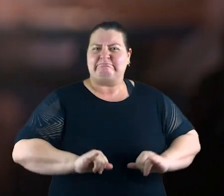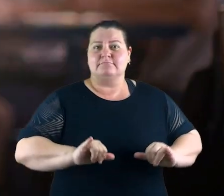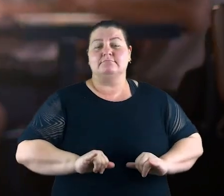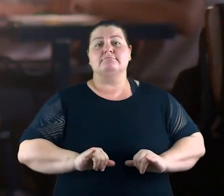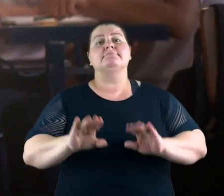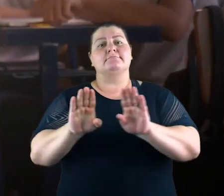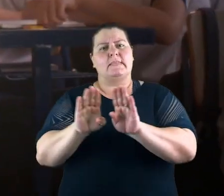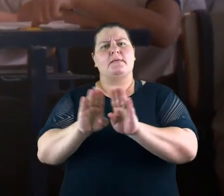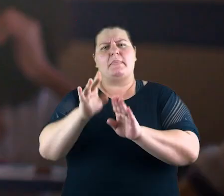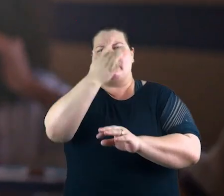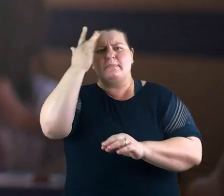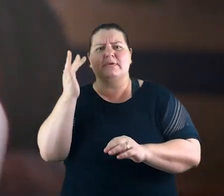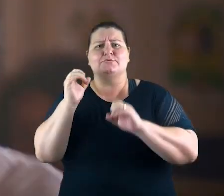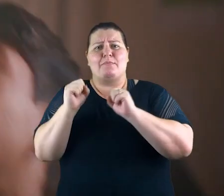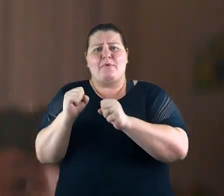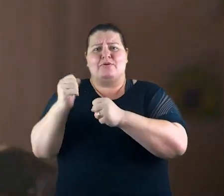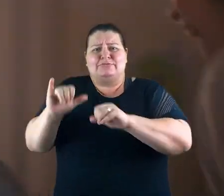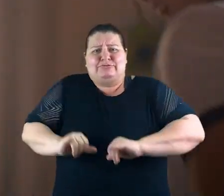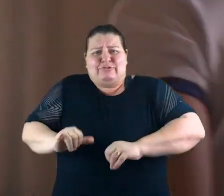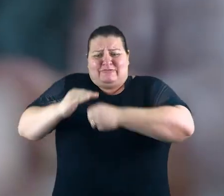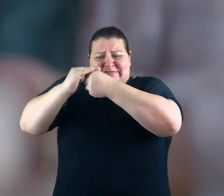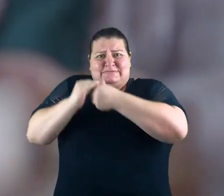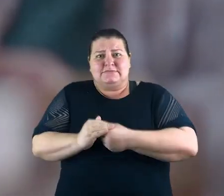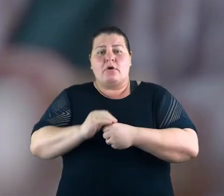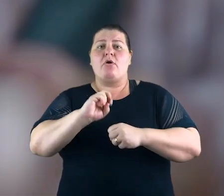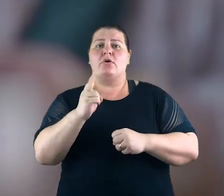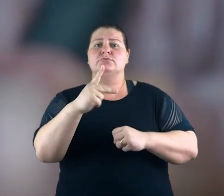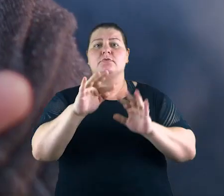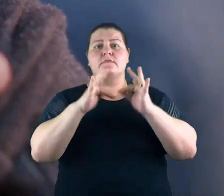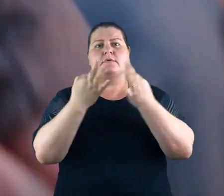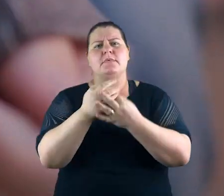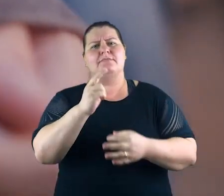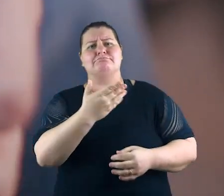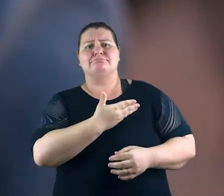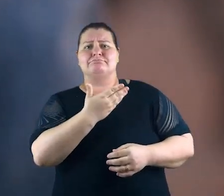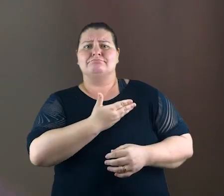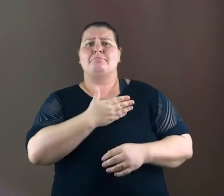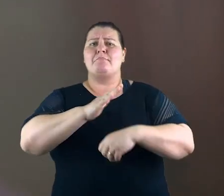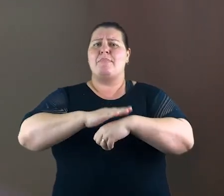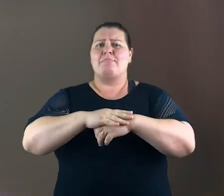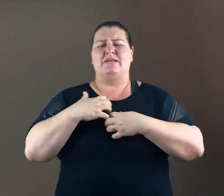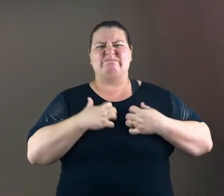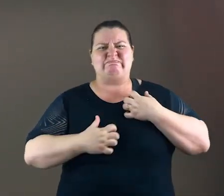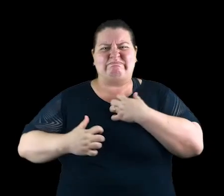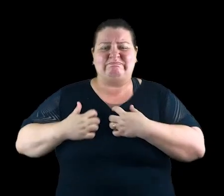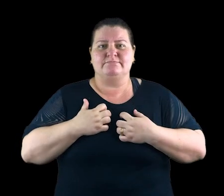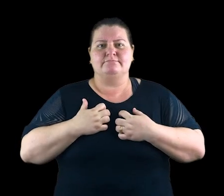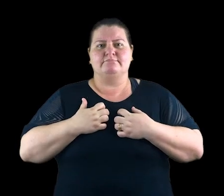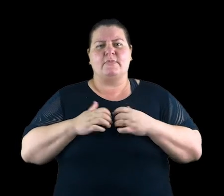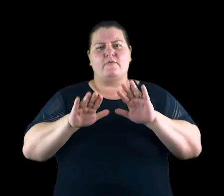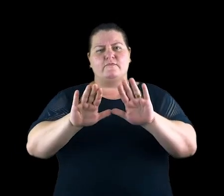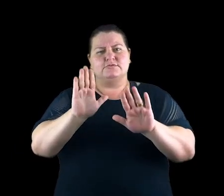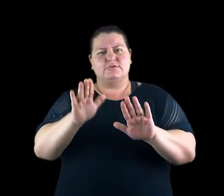Que alguém muito próximo pode estar sofrendo discriminação? Ou que pode ter um parente ou amigo seu vivendo em um momento de desespero?